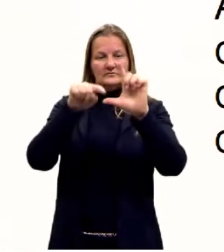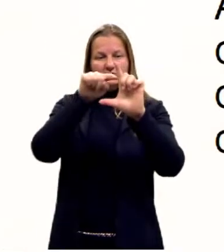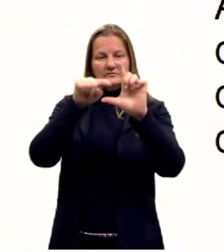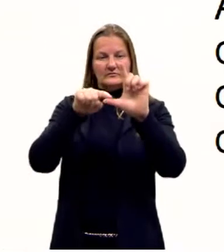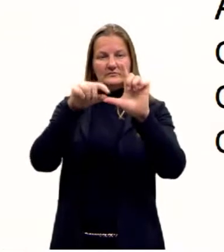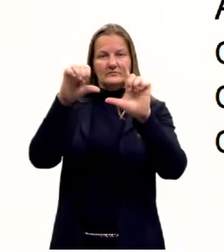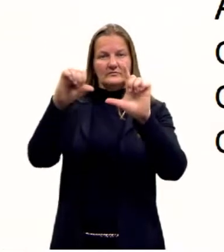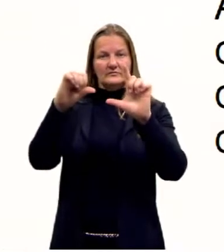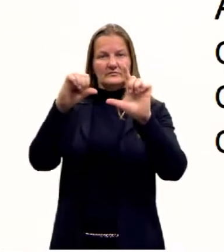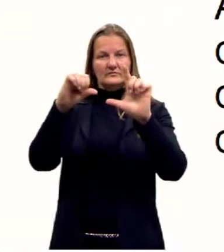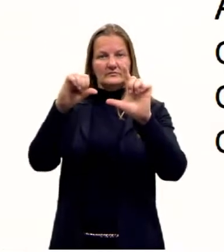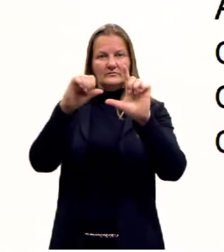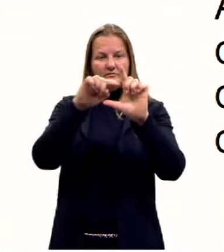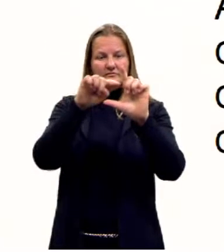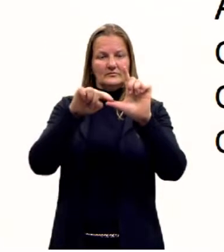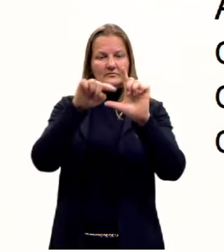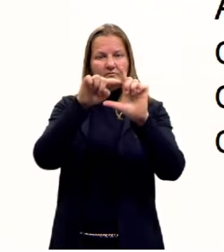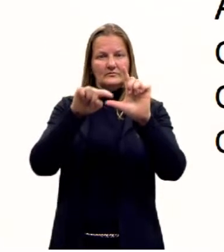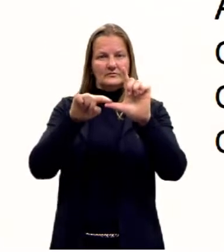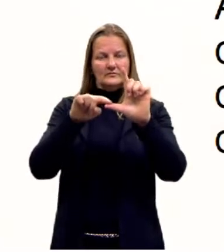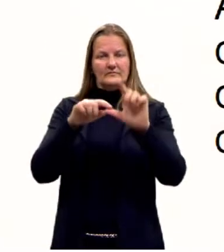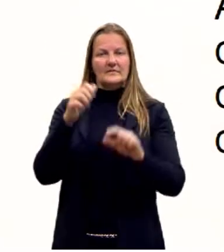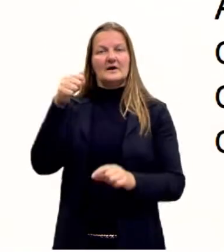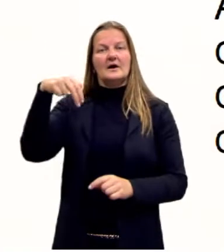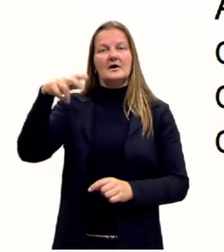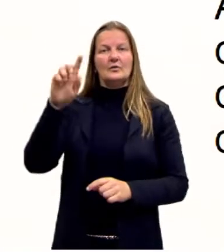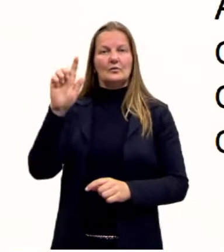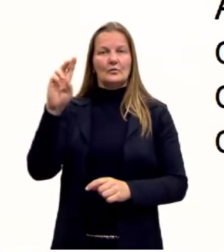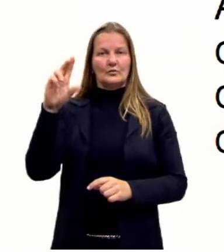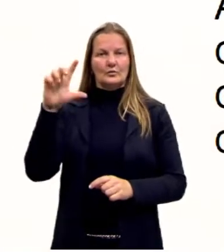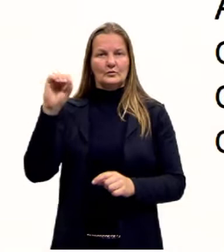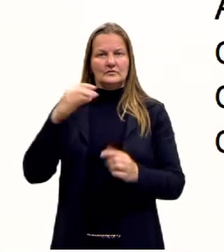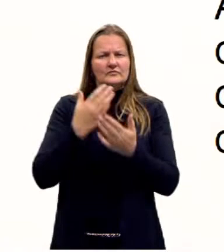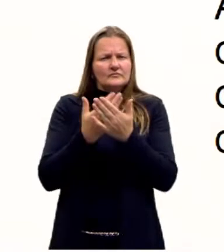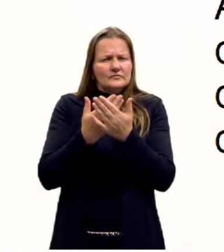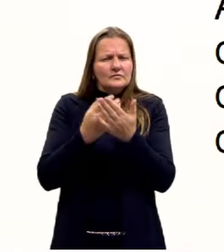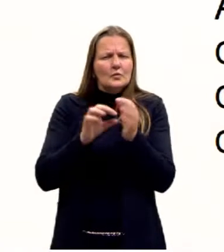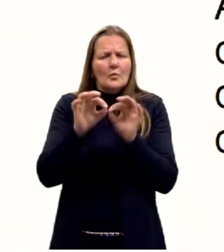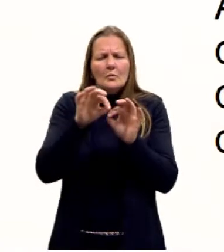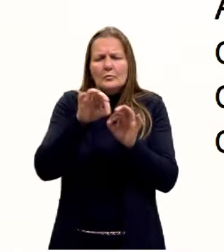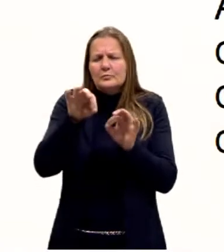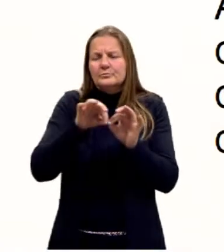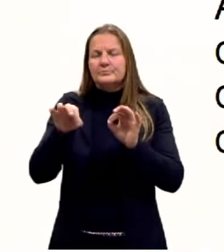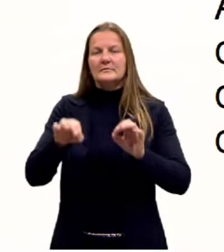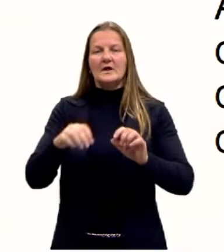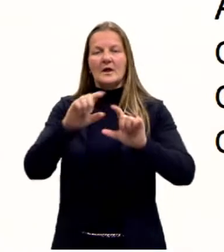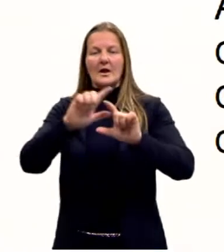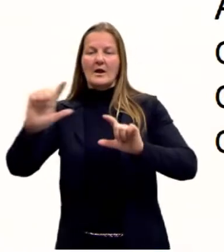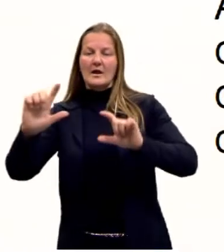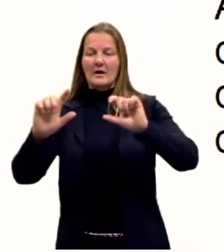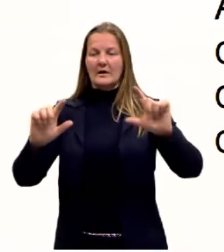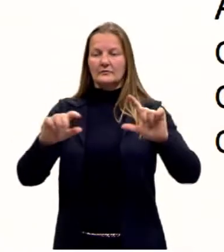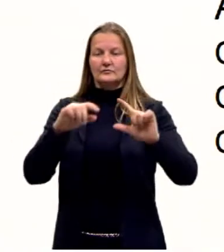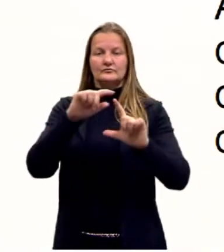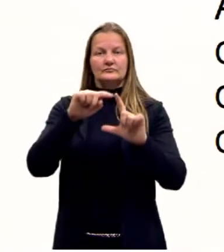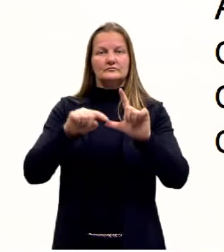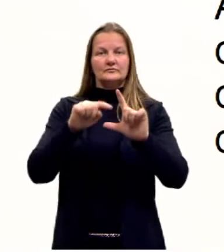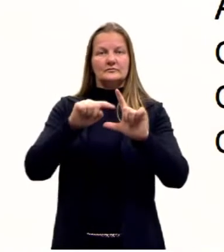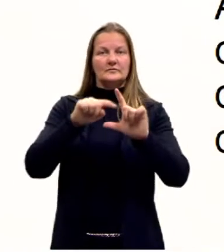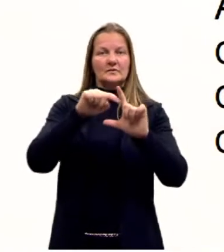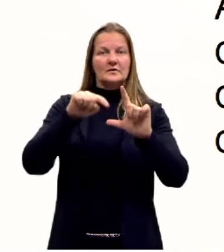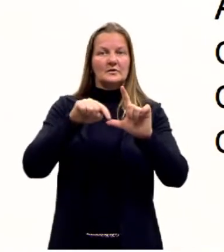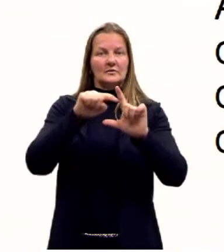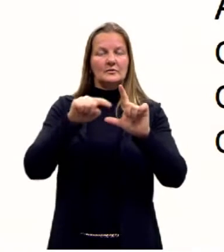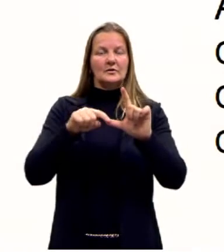possuem três ângulos. Ela nos remete então ao estudo das medidas dos lados, ângulos e outros